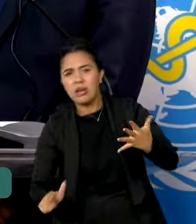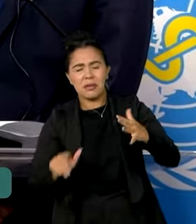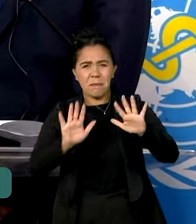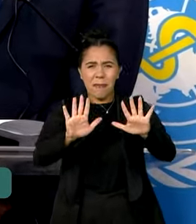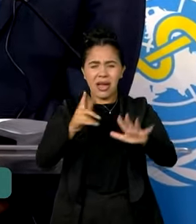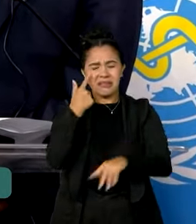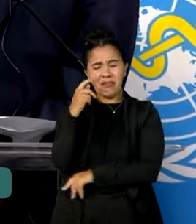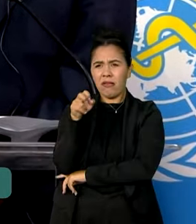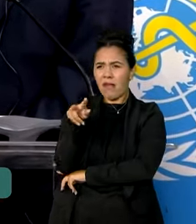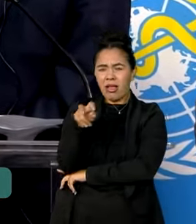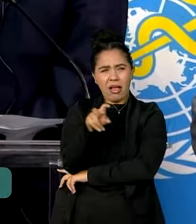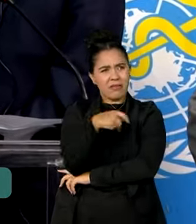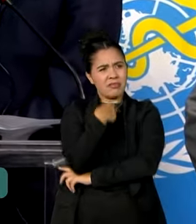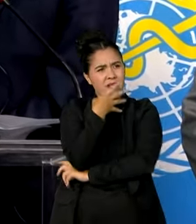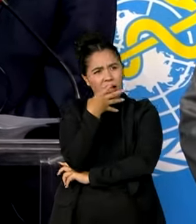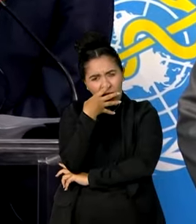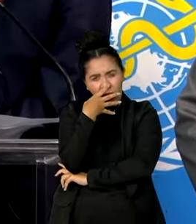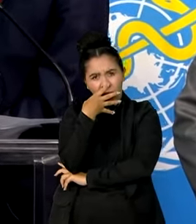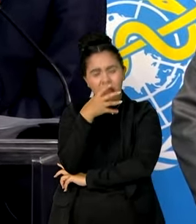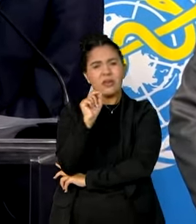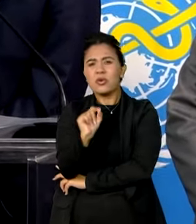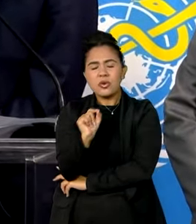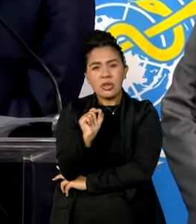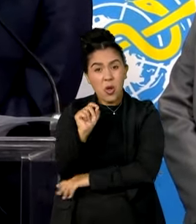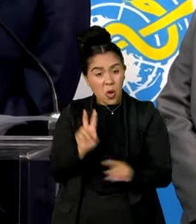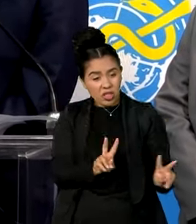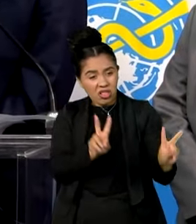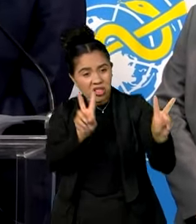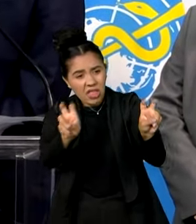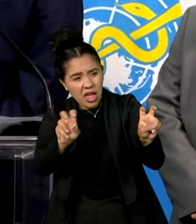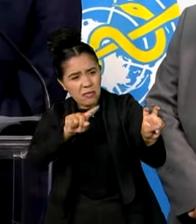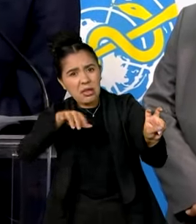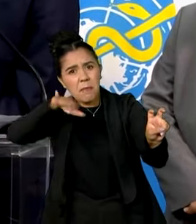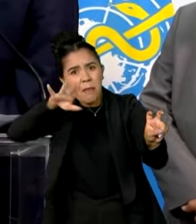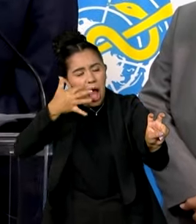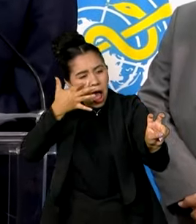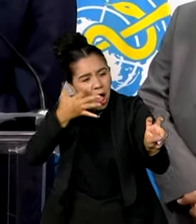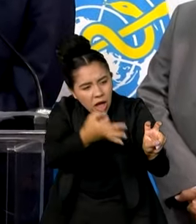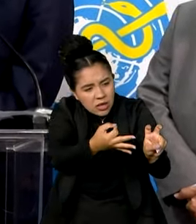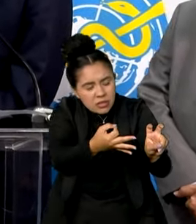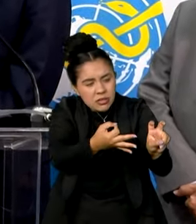engraçado porque o tema das pessoas mais necessitadas nunca entra no tema. Obrigado. Obrigado.